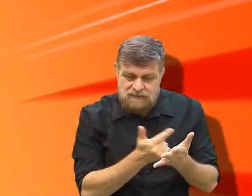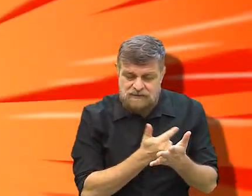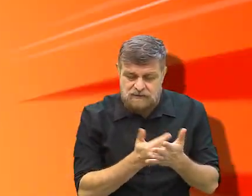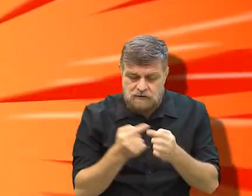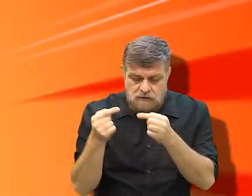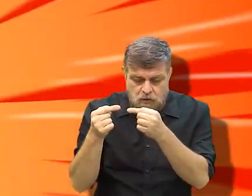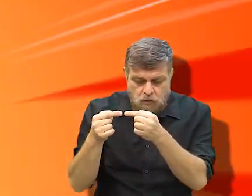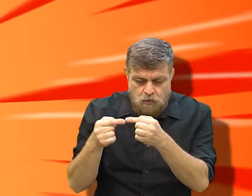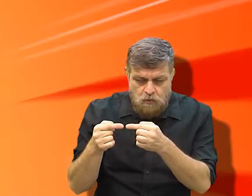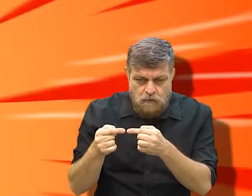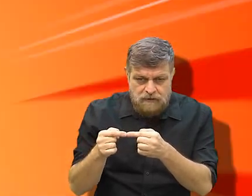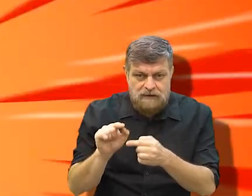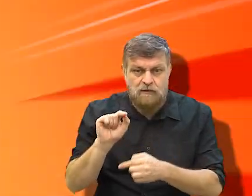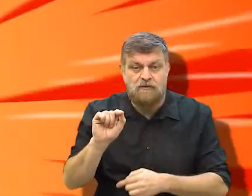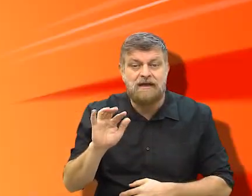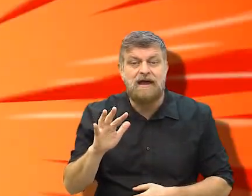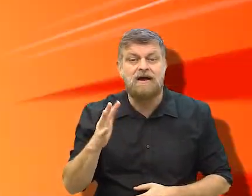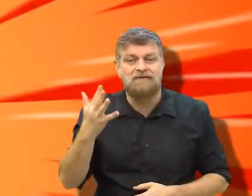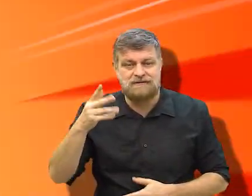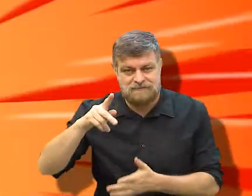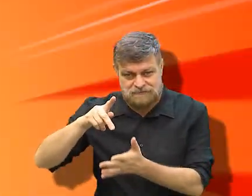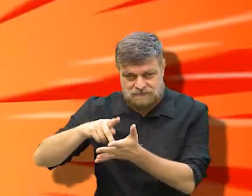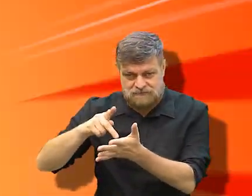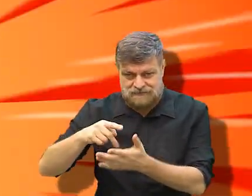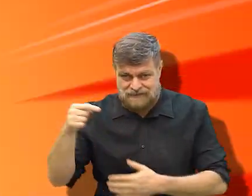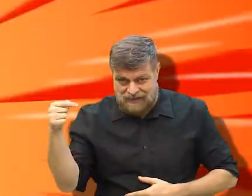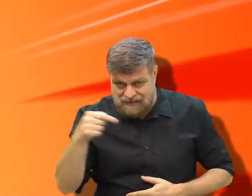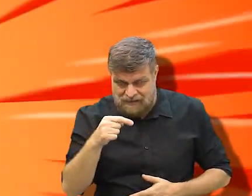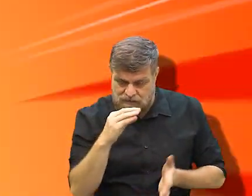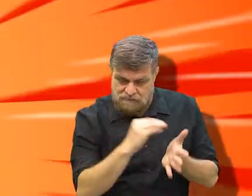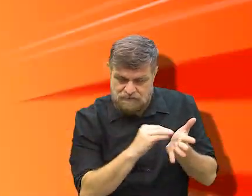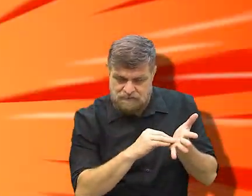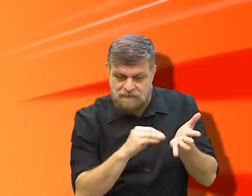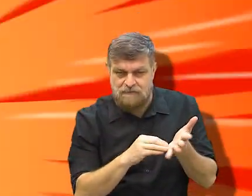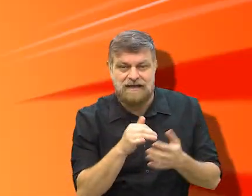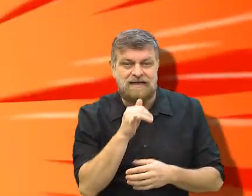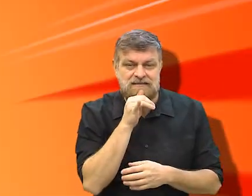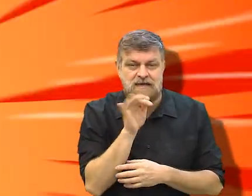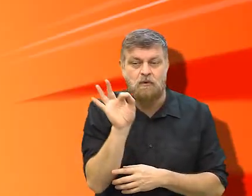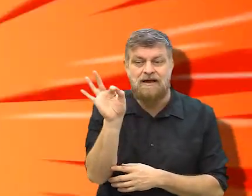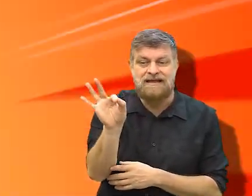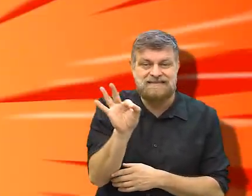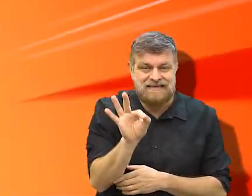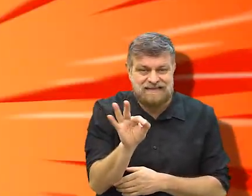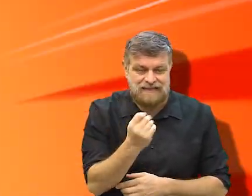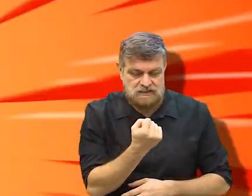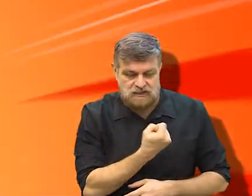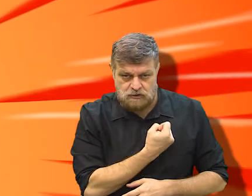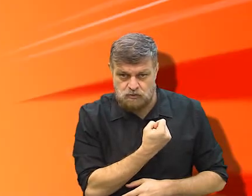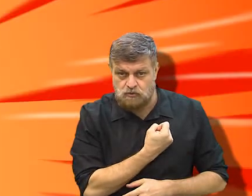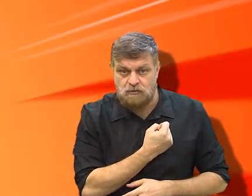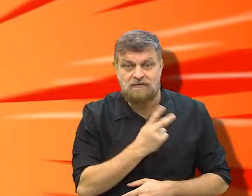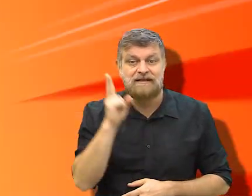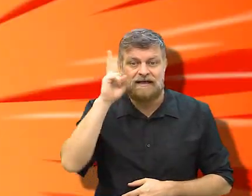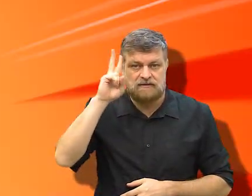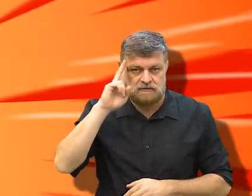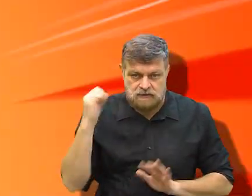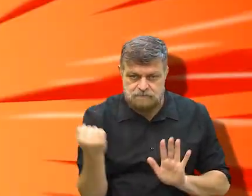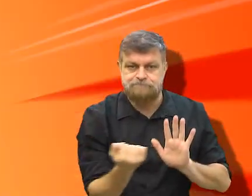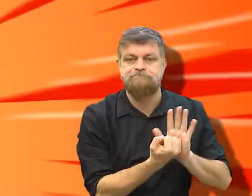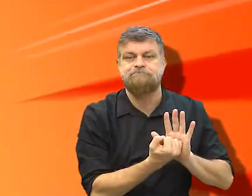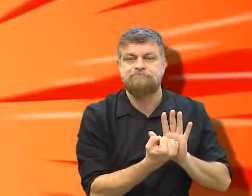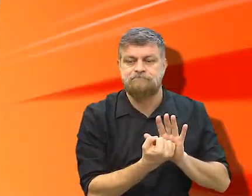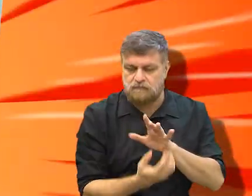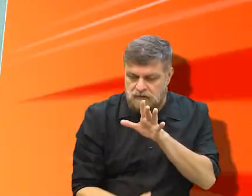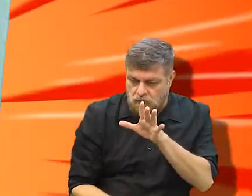contato com a realidade, há muita coisa ali, inclusive dados estatísticos, acontecimentos que são históricos, que de